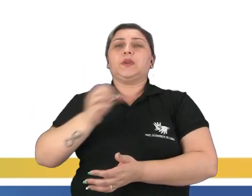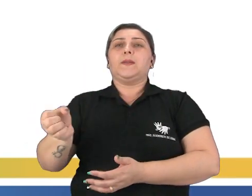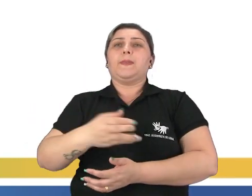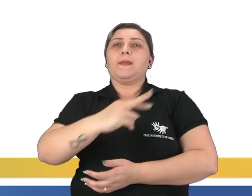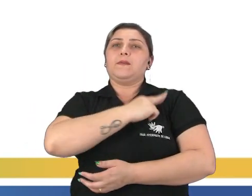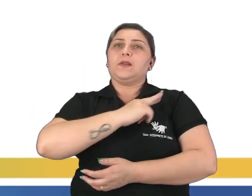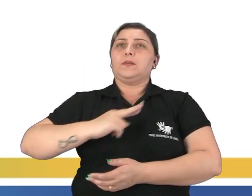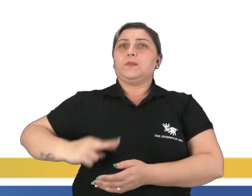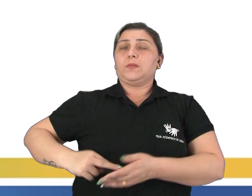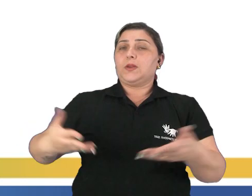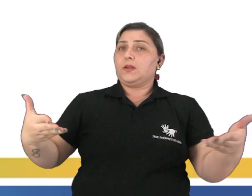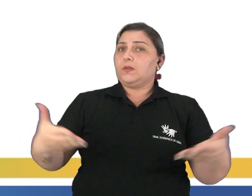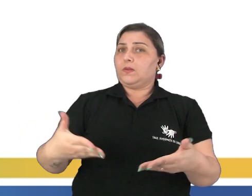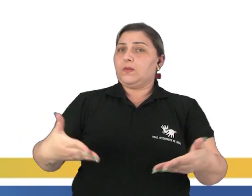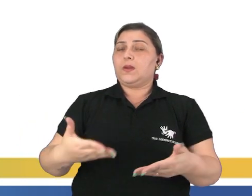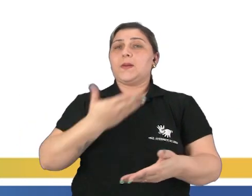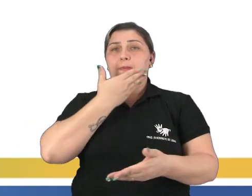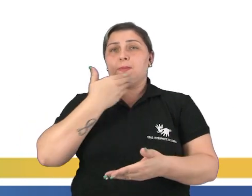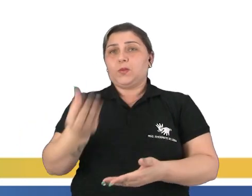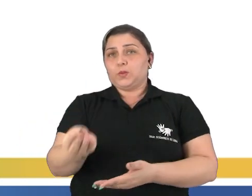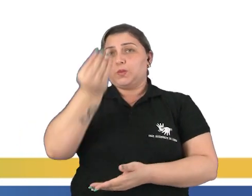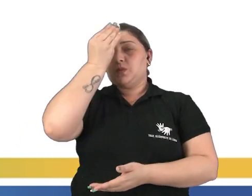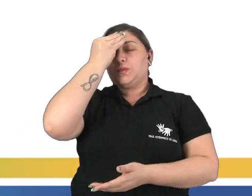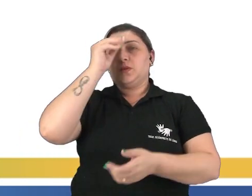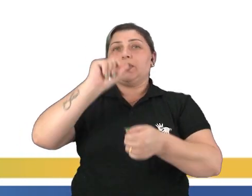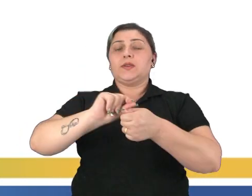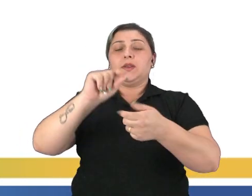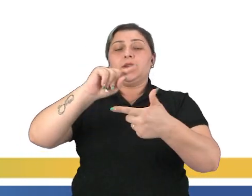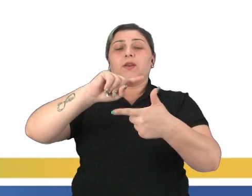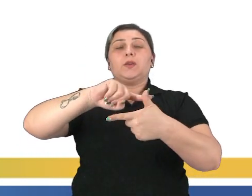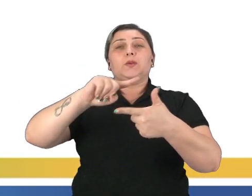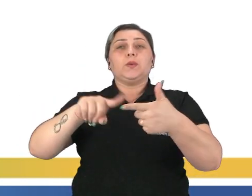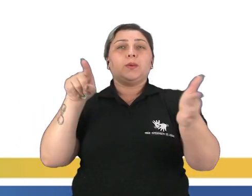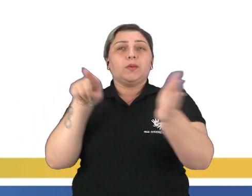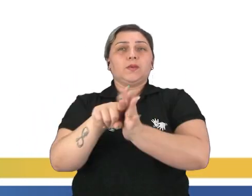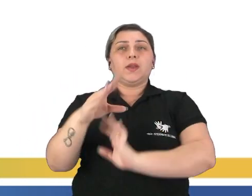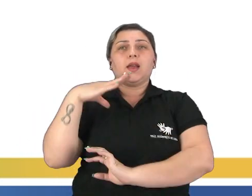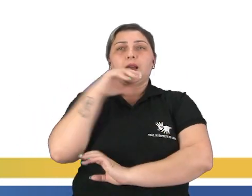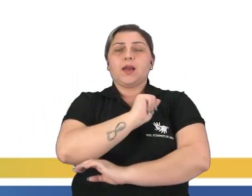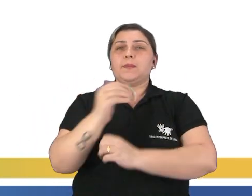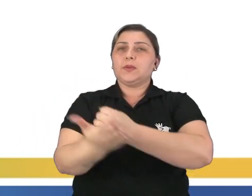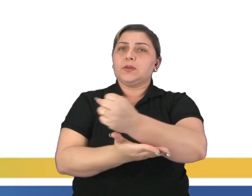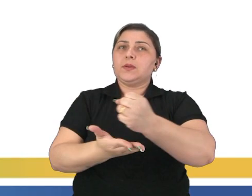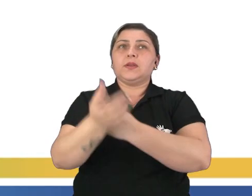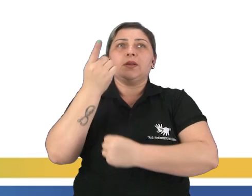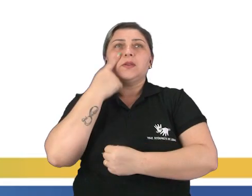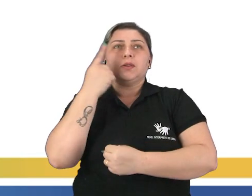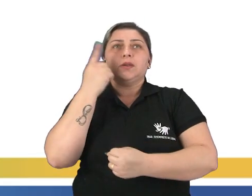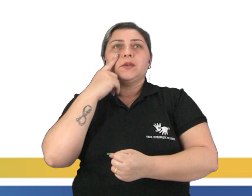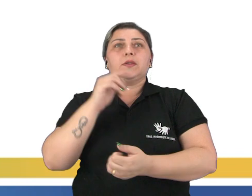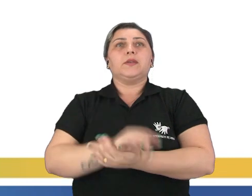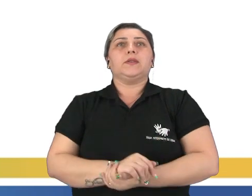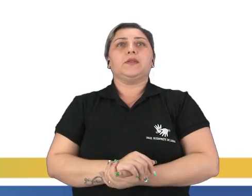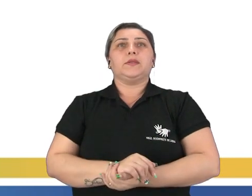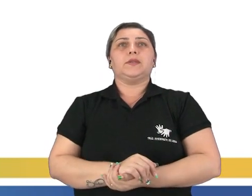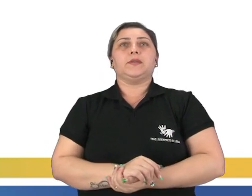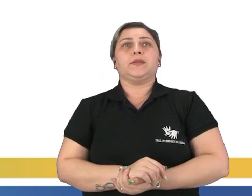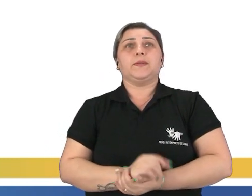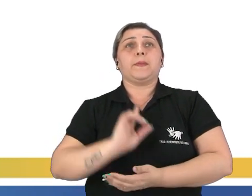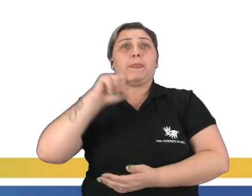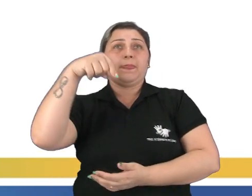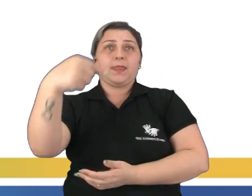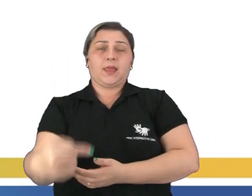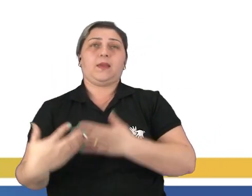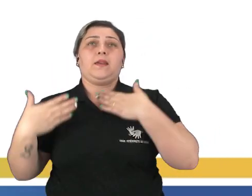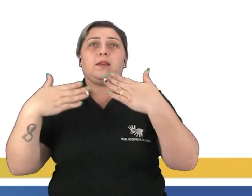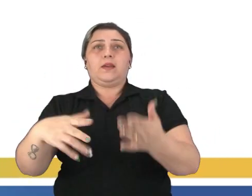República. Agora, para a gente melhor fixar, vamos fazer duas questões rápidas e básicas. Observem aí. Aí a gente tem,